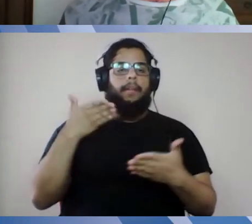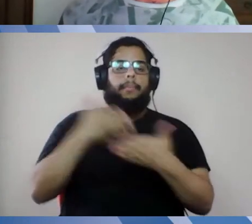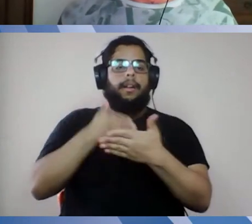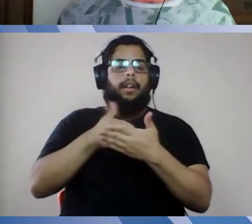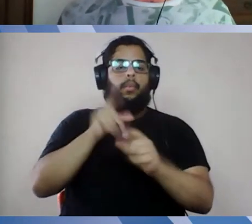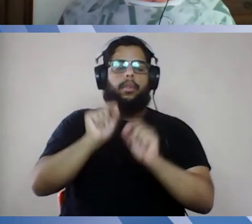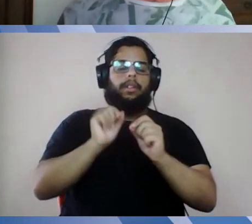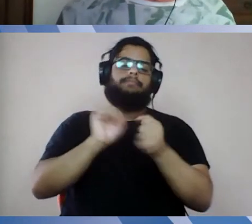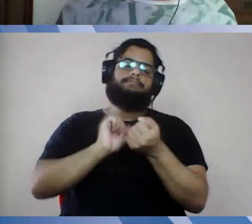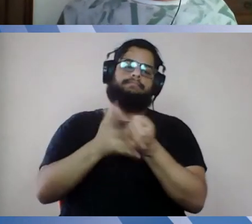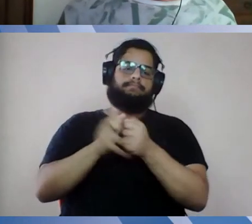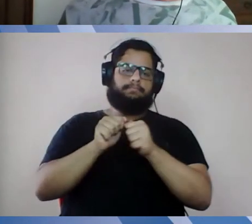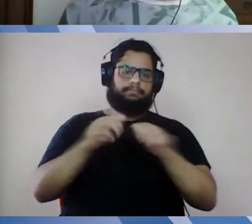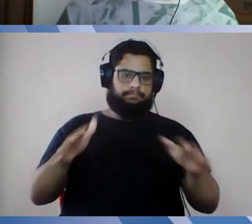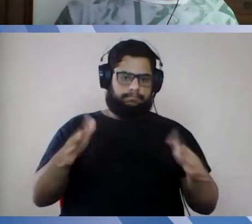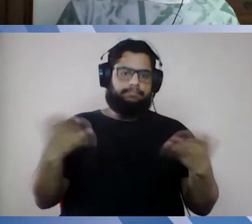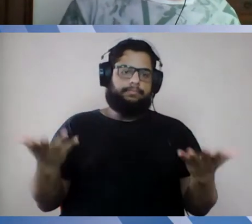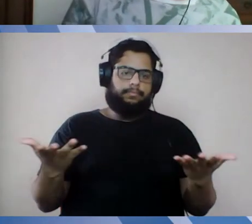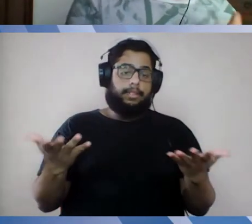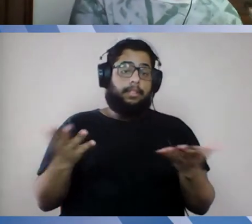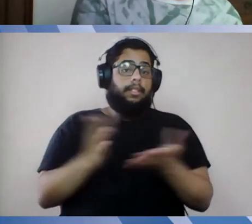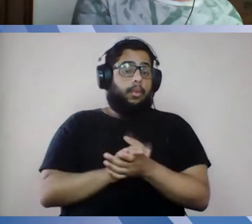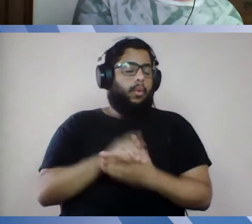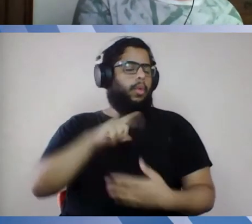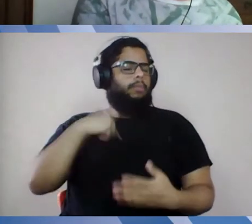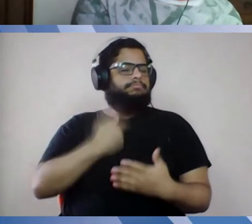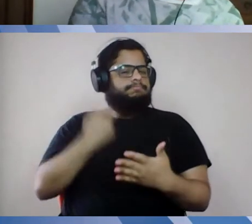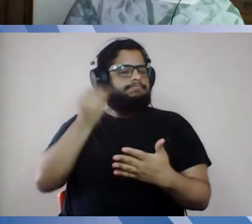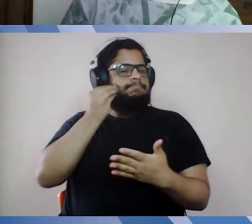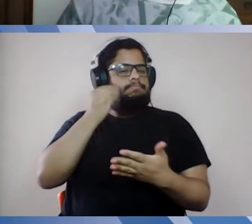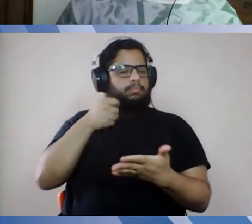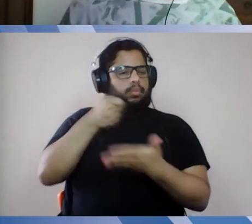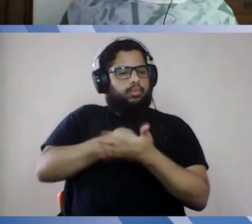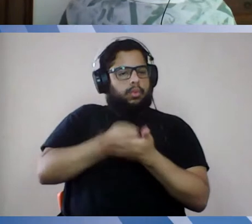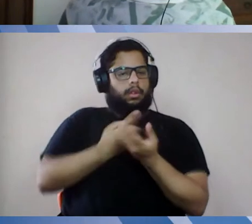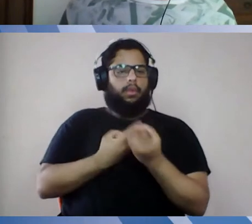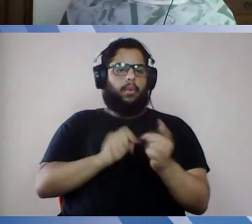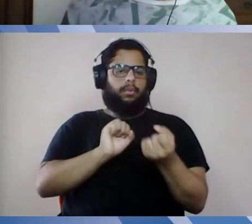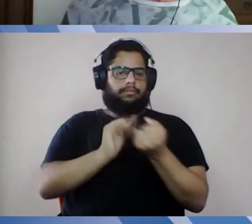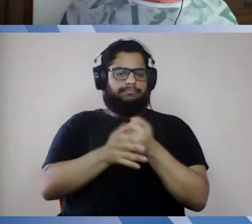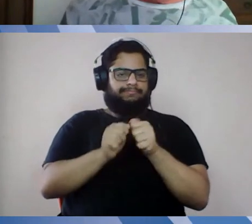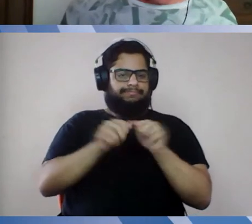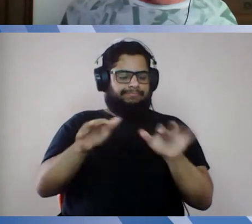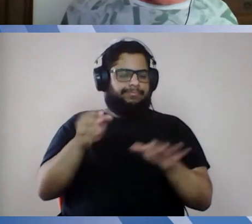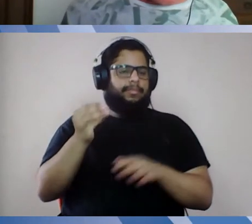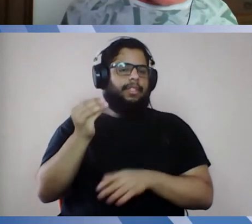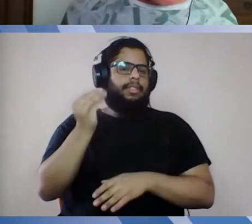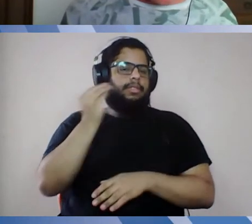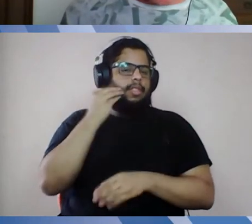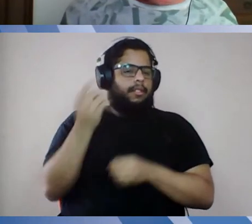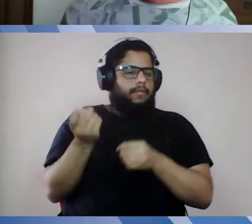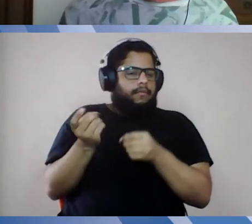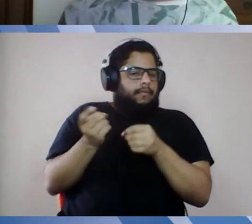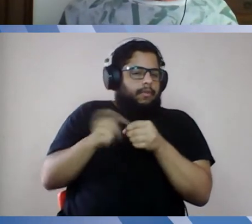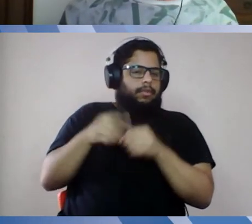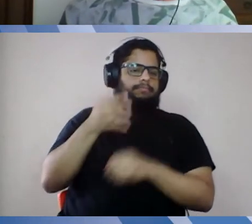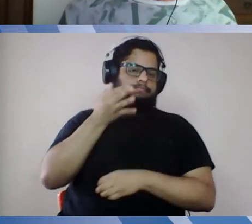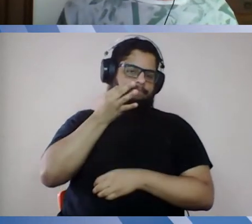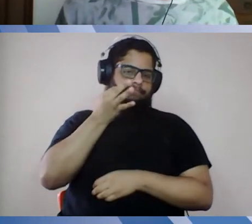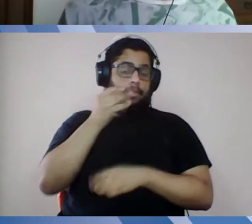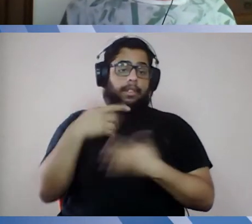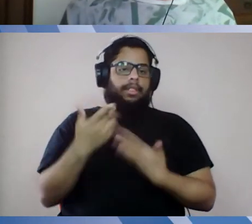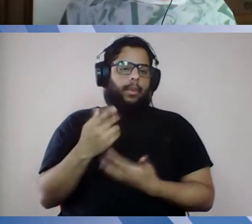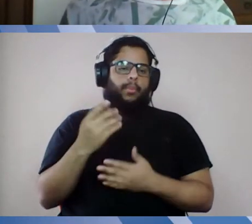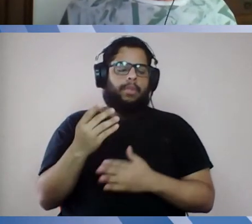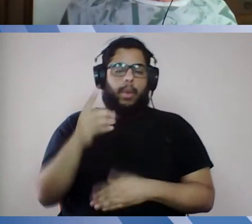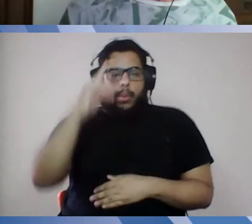pandemia, né, e nós estamos tentando lutar contra a pandemia para que a gente possa estabelecer esse retorno. então não tem